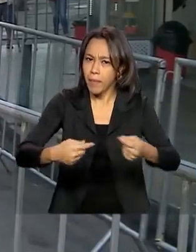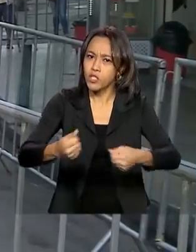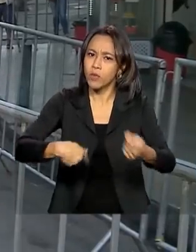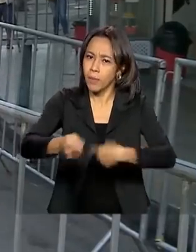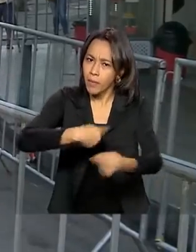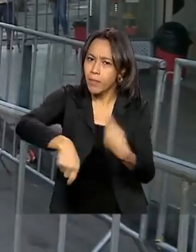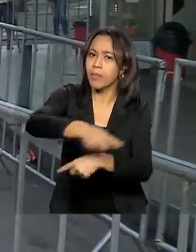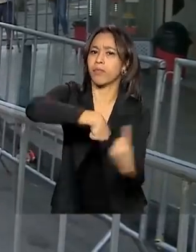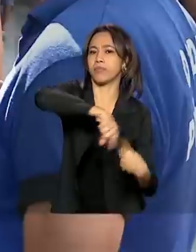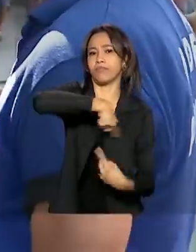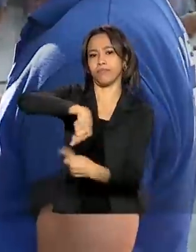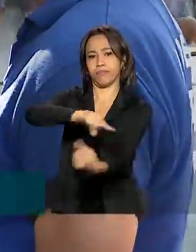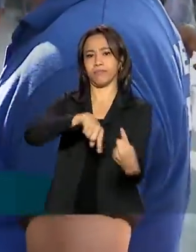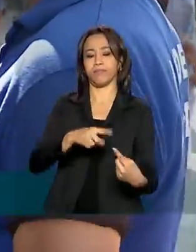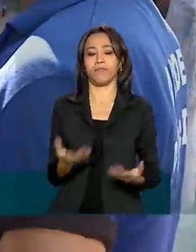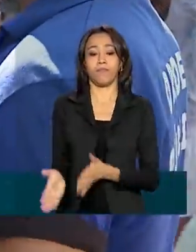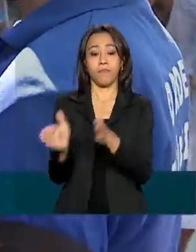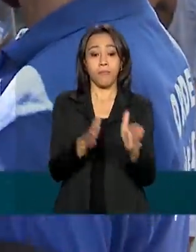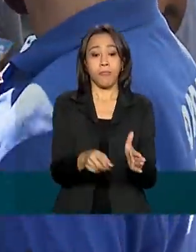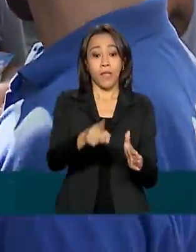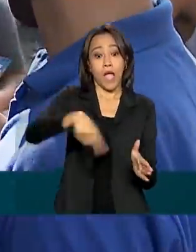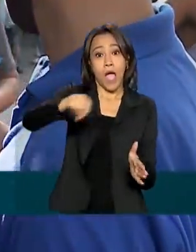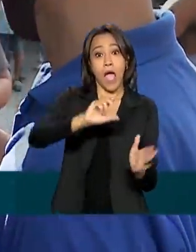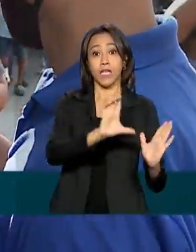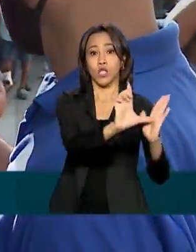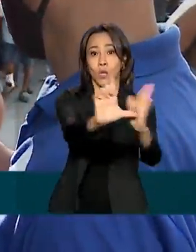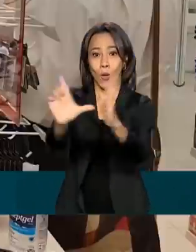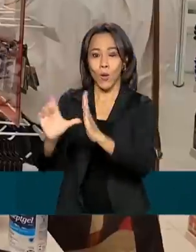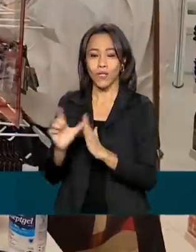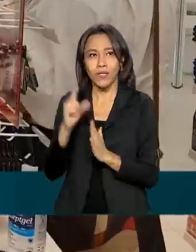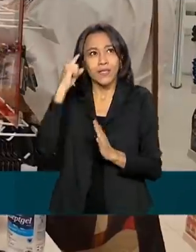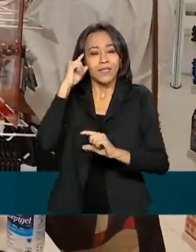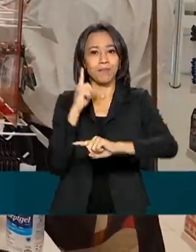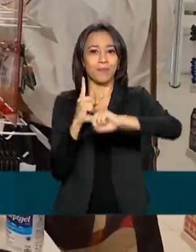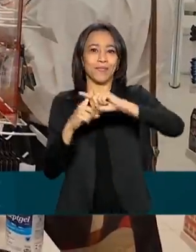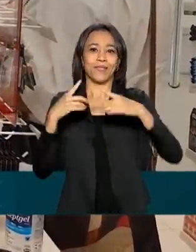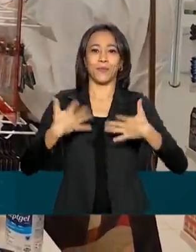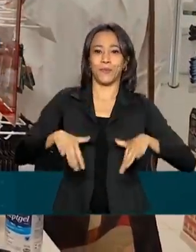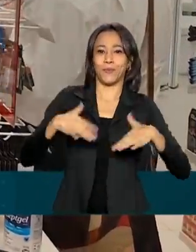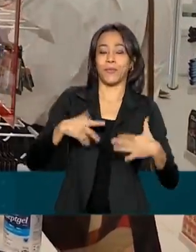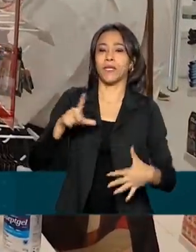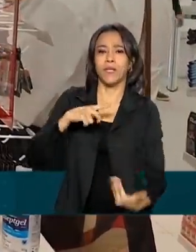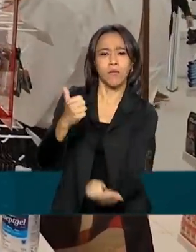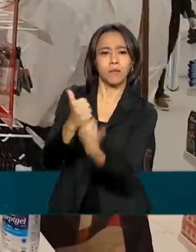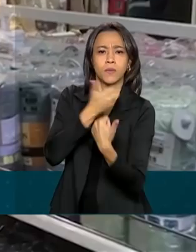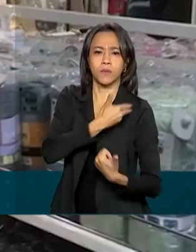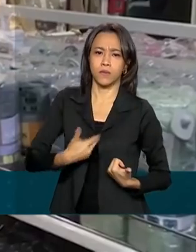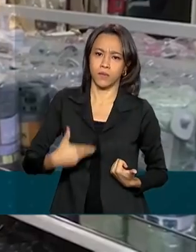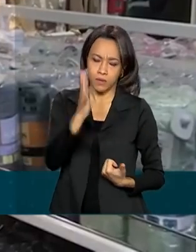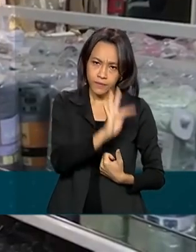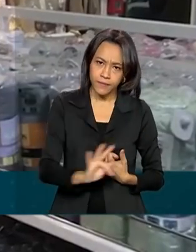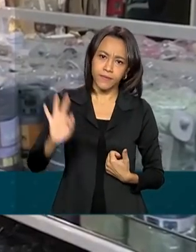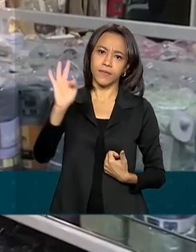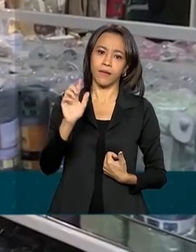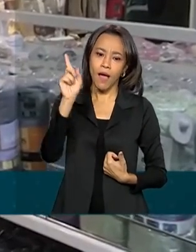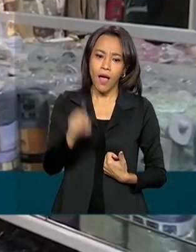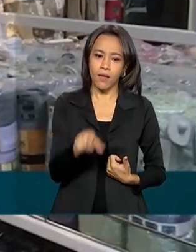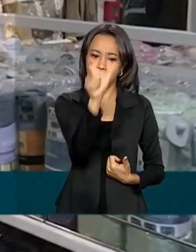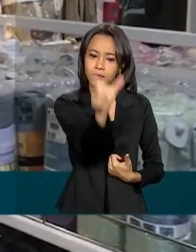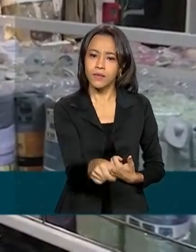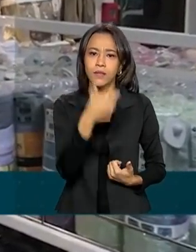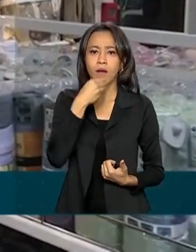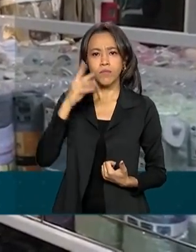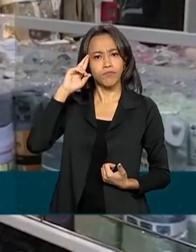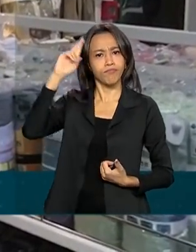Os lojistas estão otimistas para a Semana Brasil. Que tem apoio do governo federal. É o caso desse